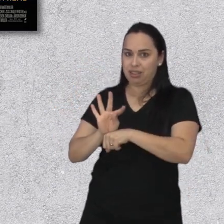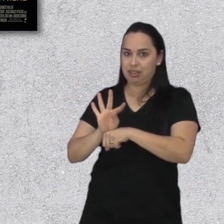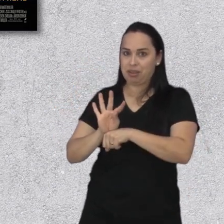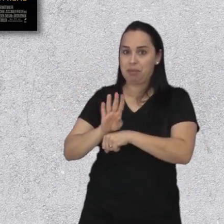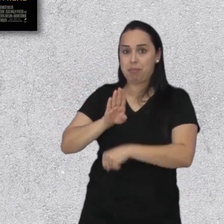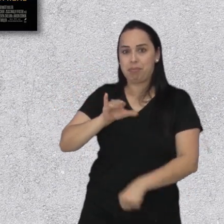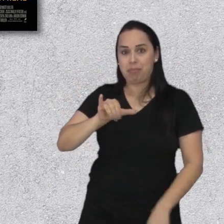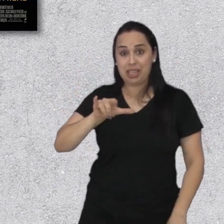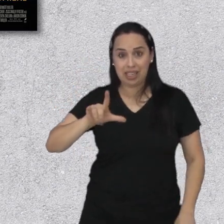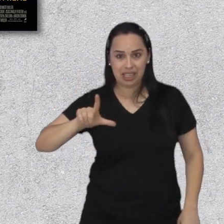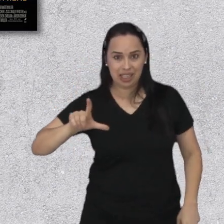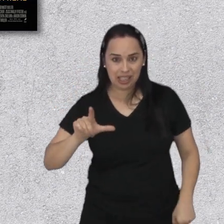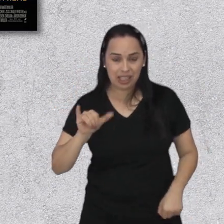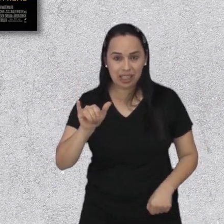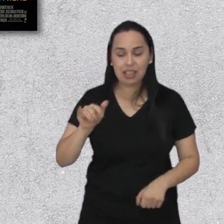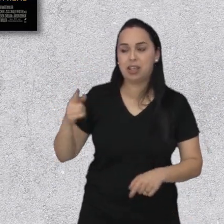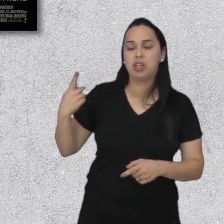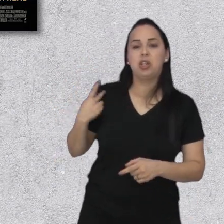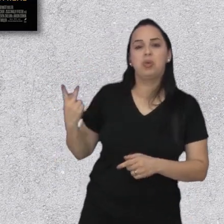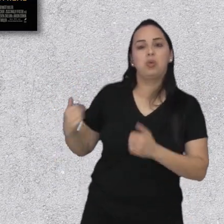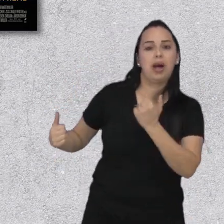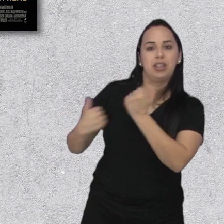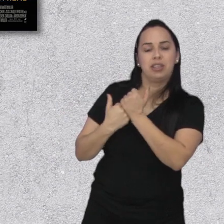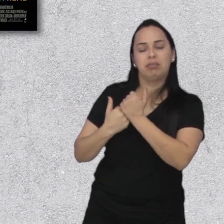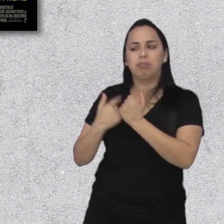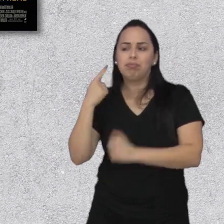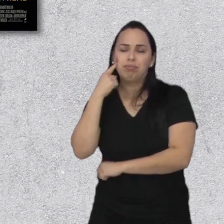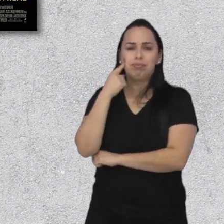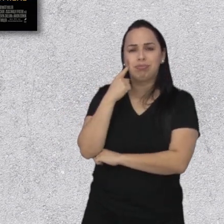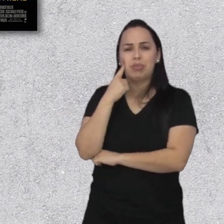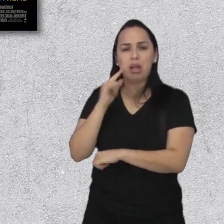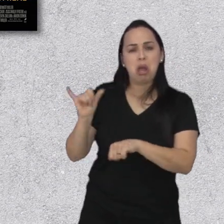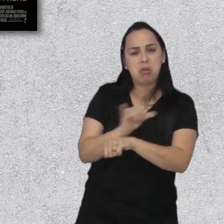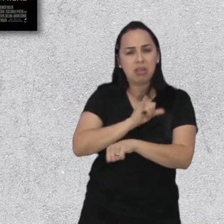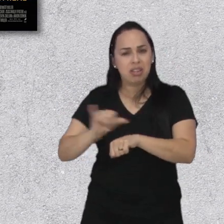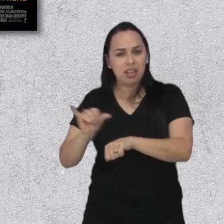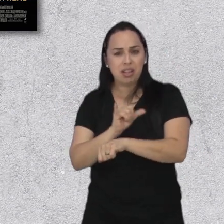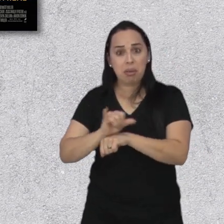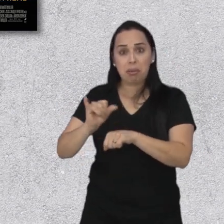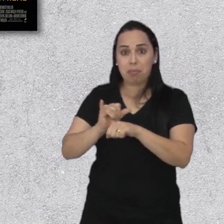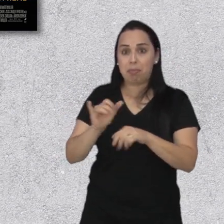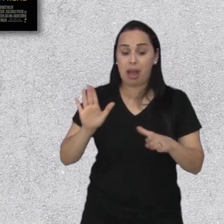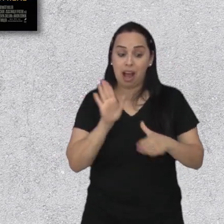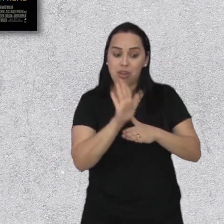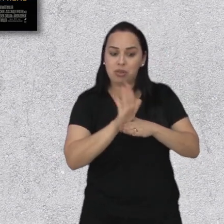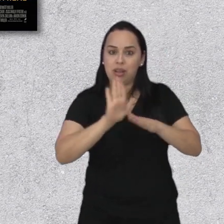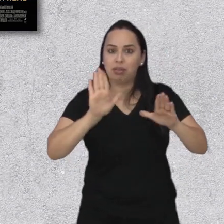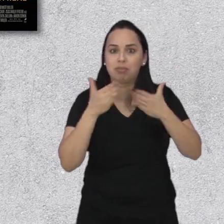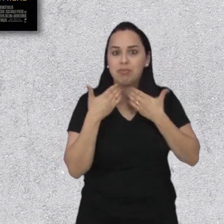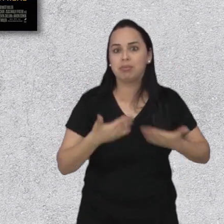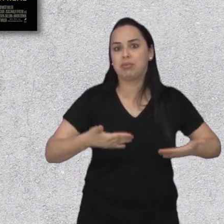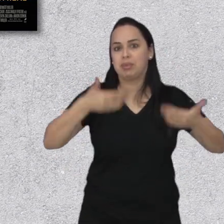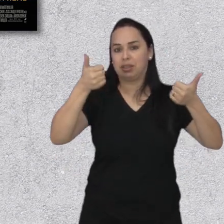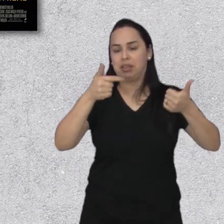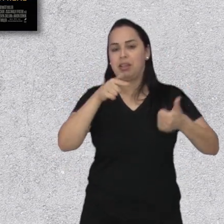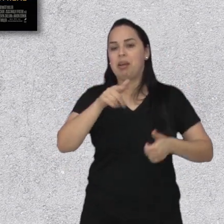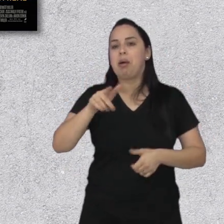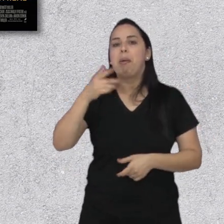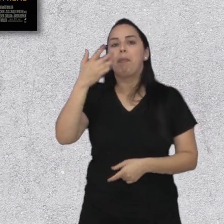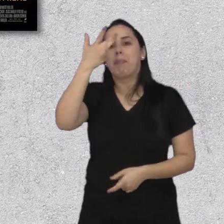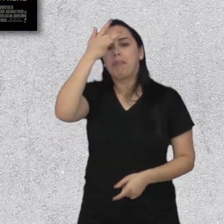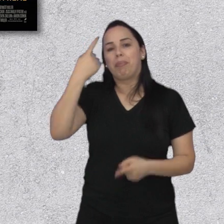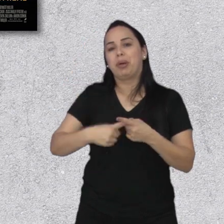e seu ajudante Peter Brand então desenvolvem um método para melhorar a qualidade do time, formado por atletas